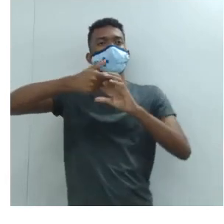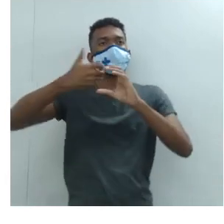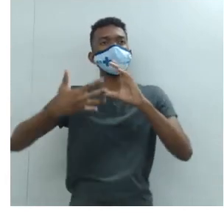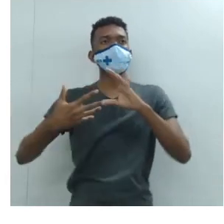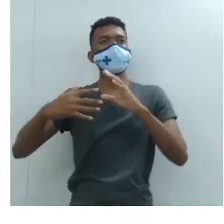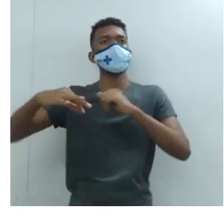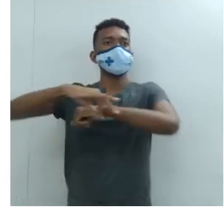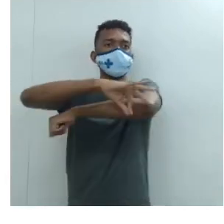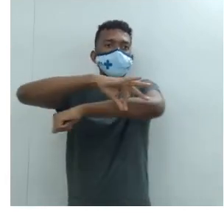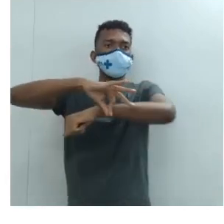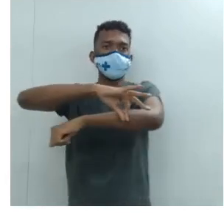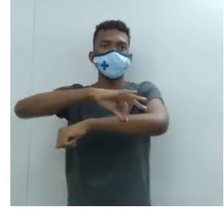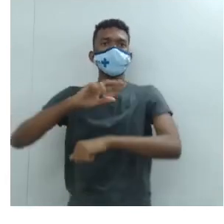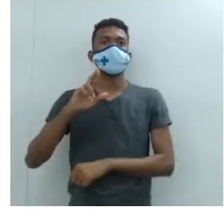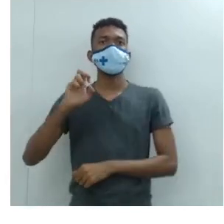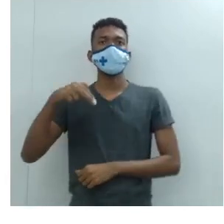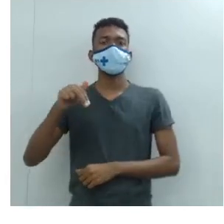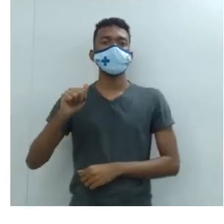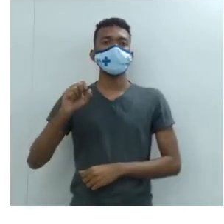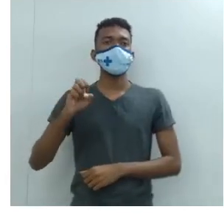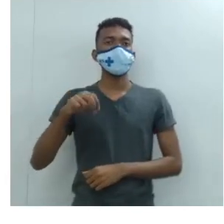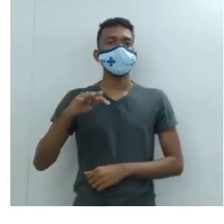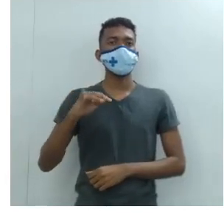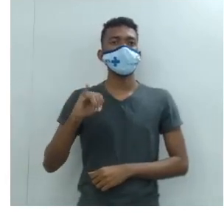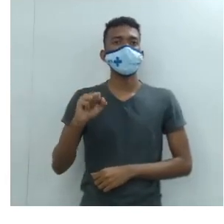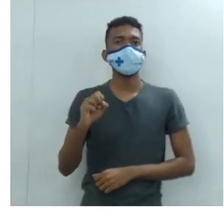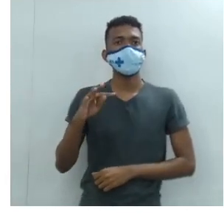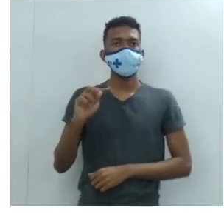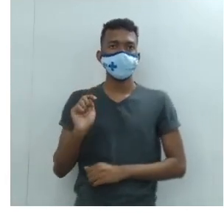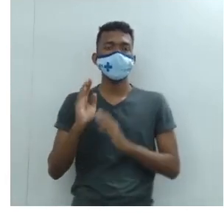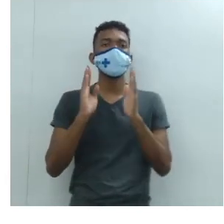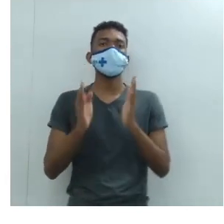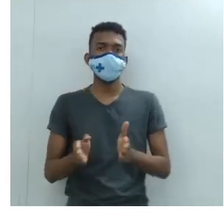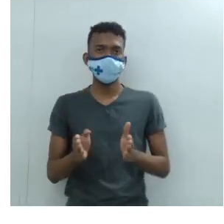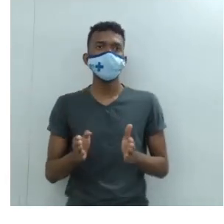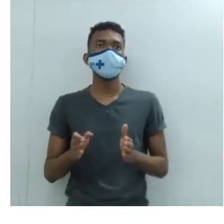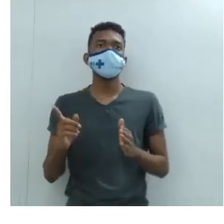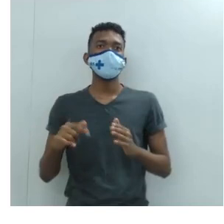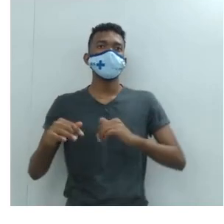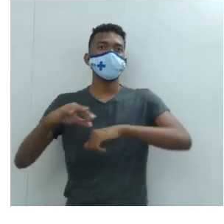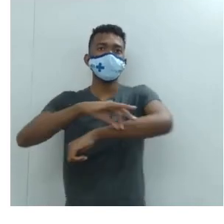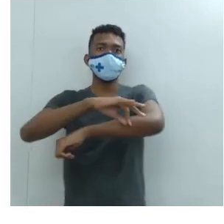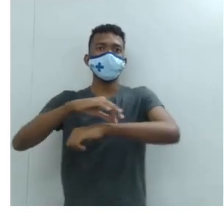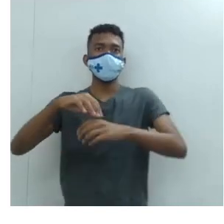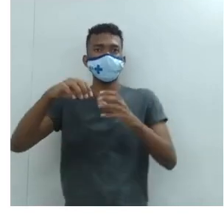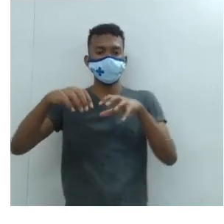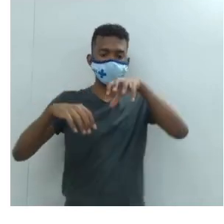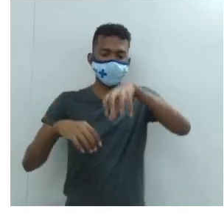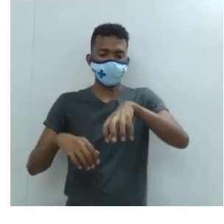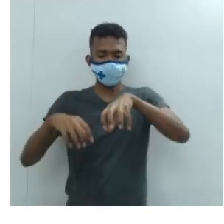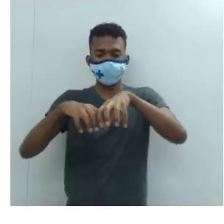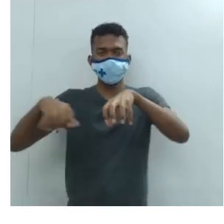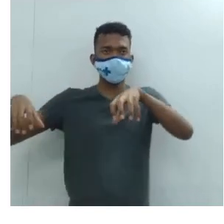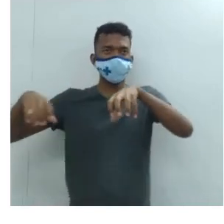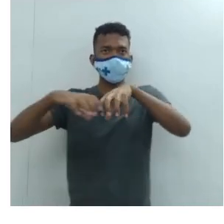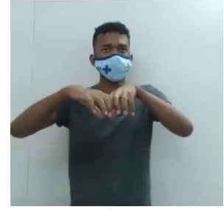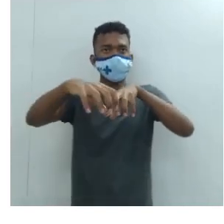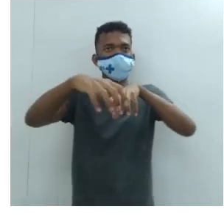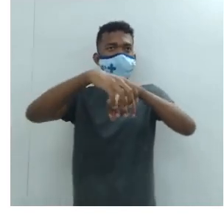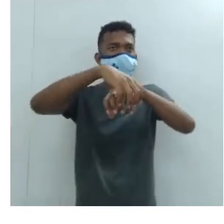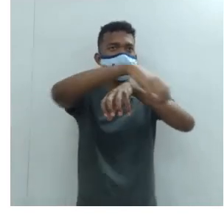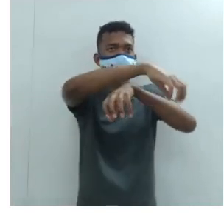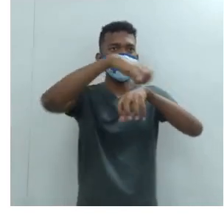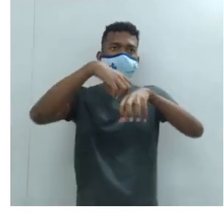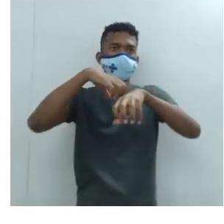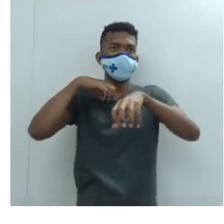arquitetura renascentista, que tem a retomada do modelo centralizado do tempo, desenhado sobre a cruz, como vocês